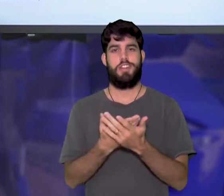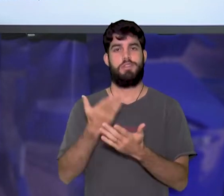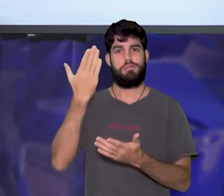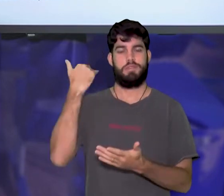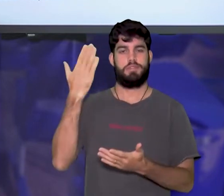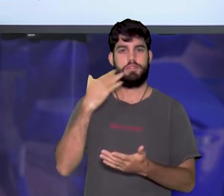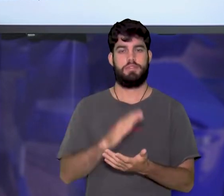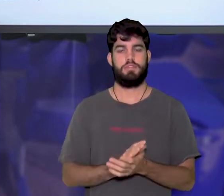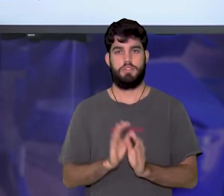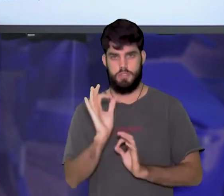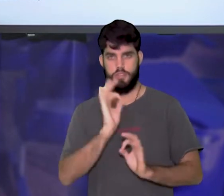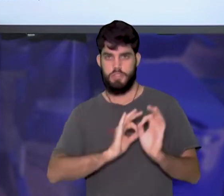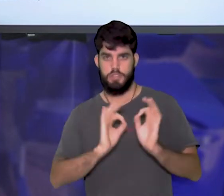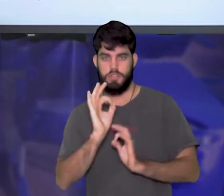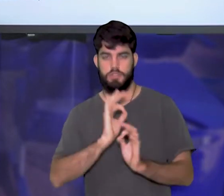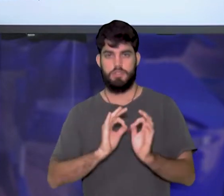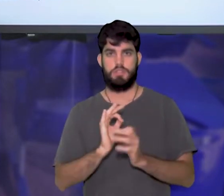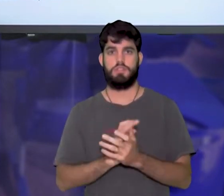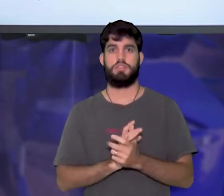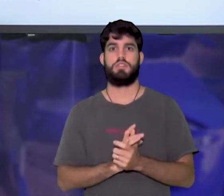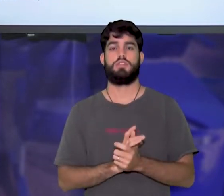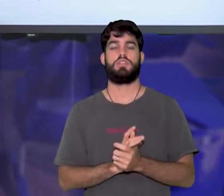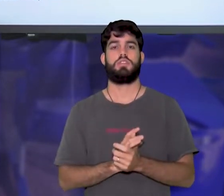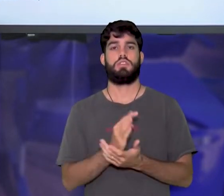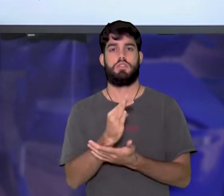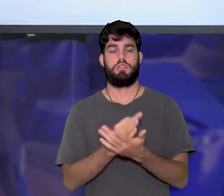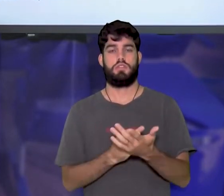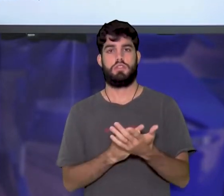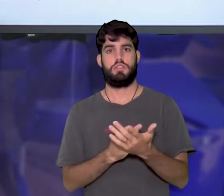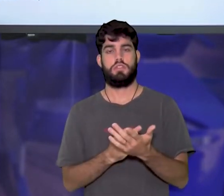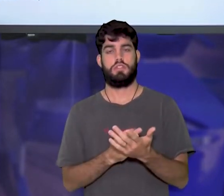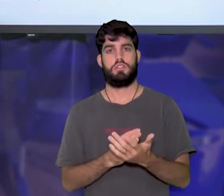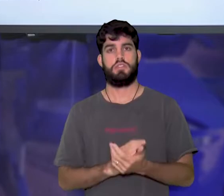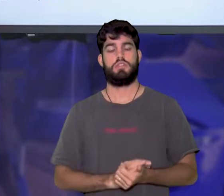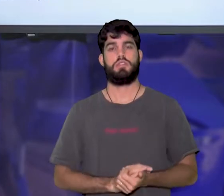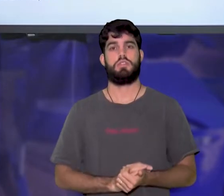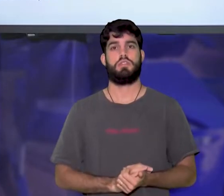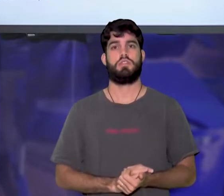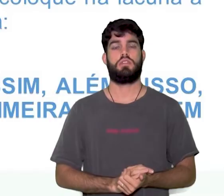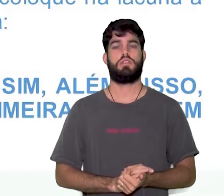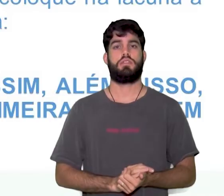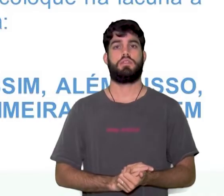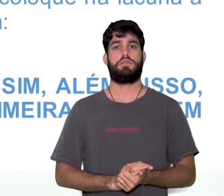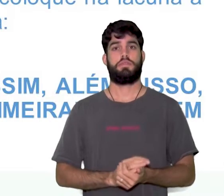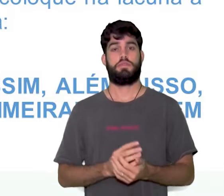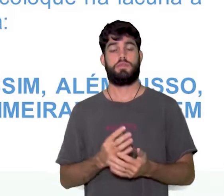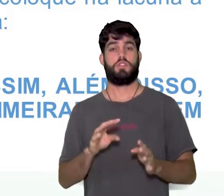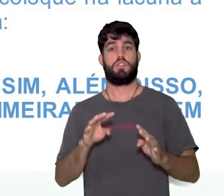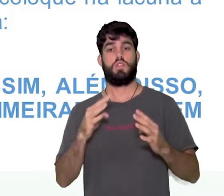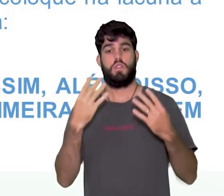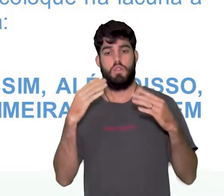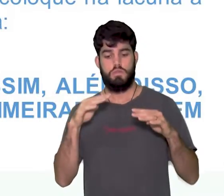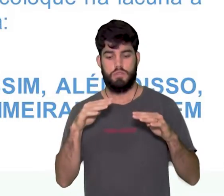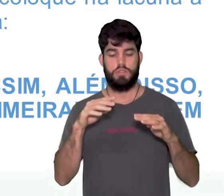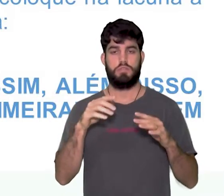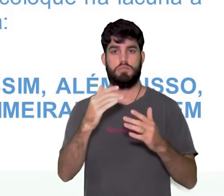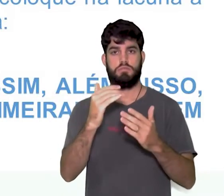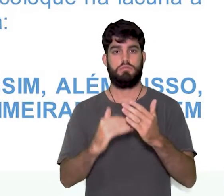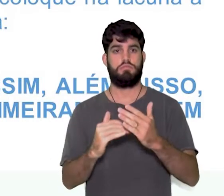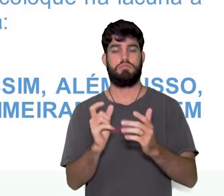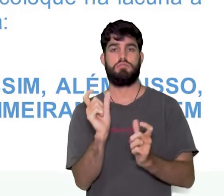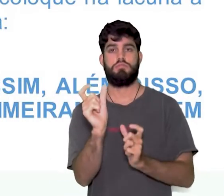sobre a organização do texto por meio desses conectivos. Observe abaixo essas palavras